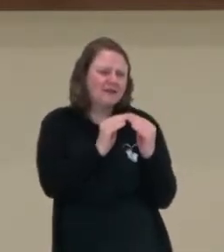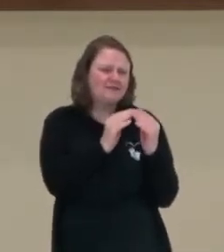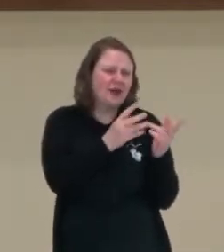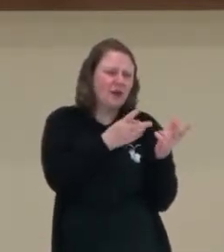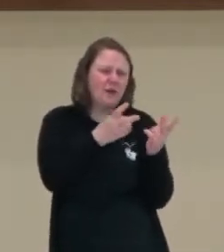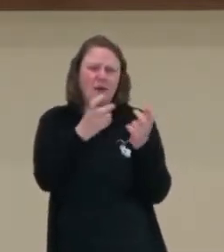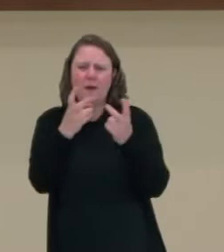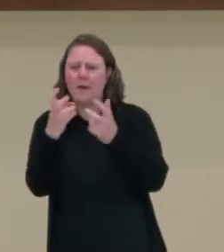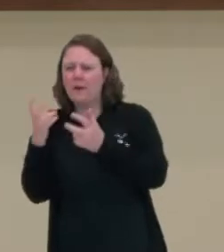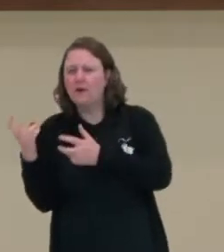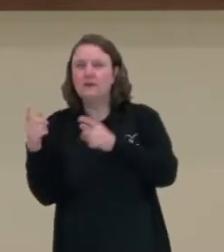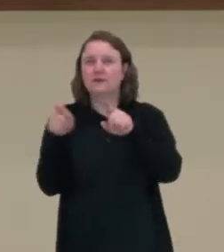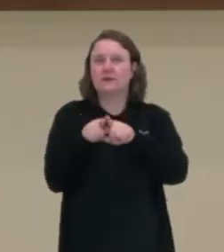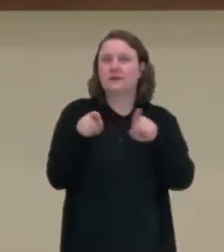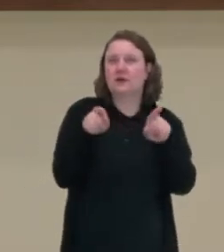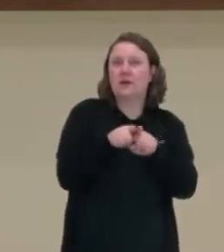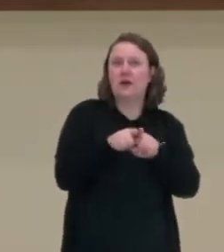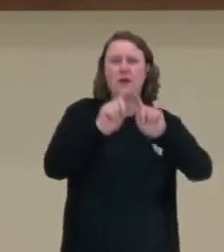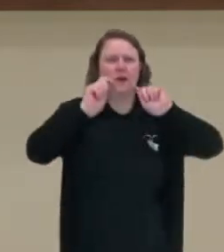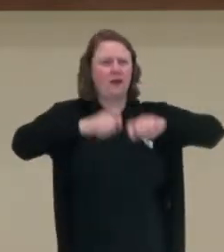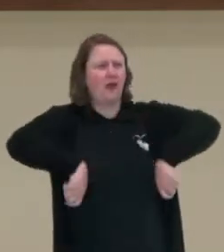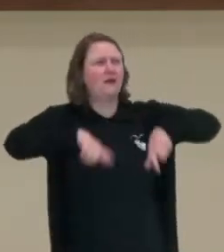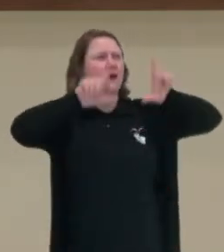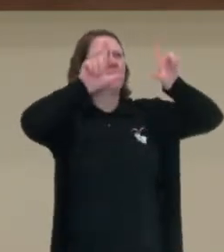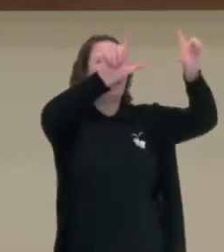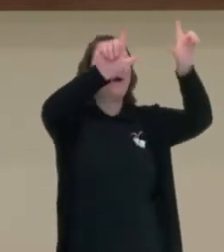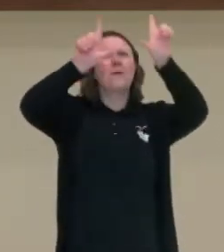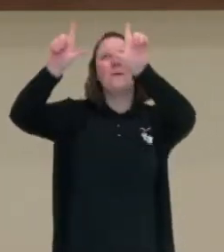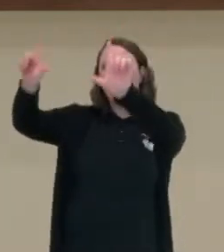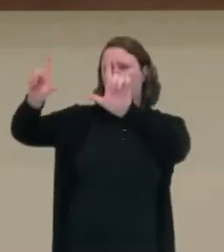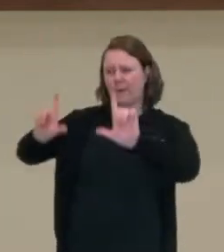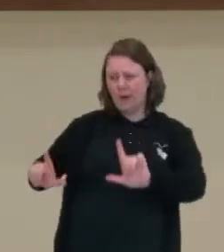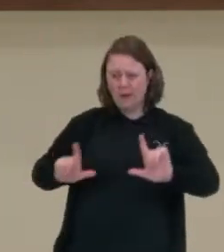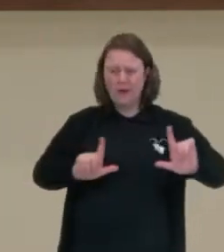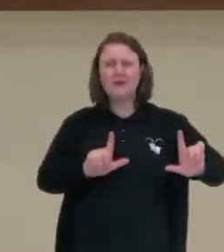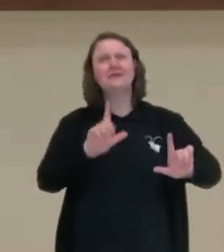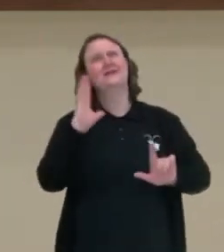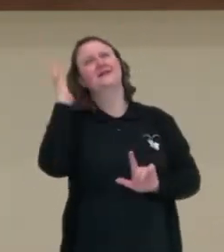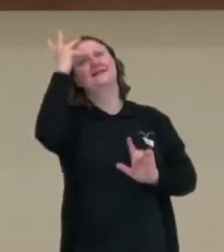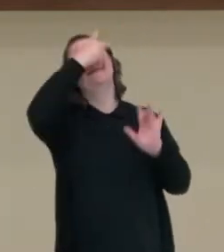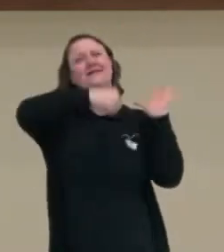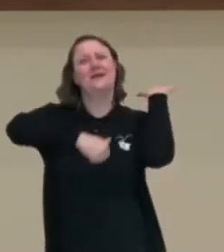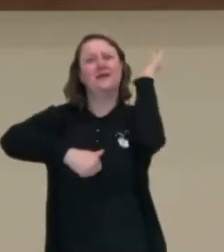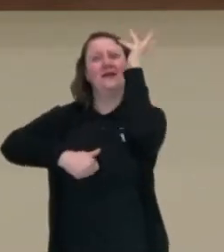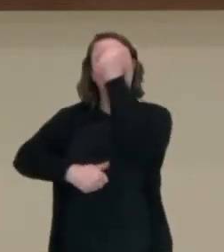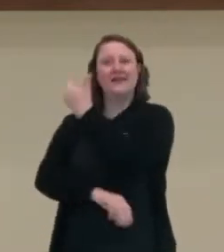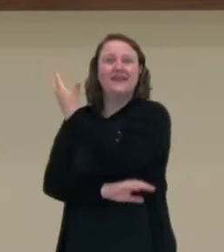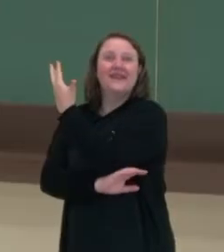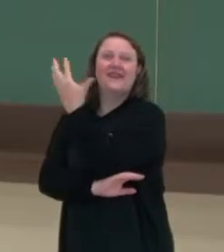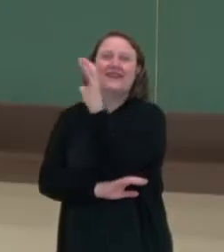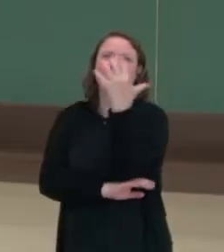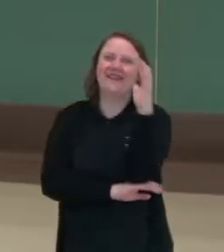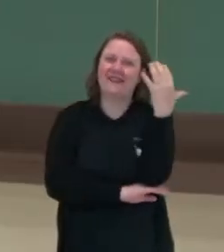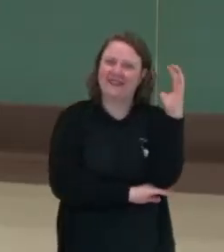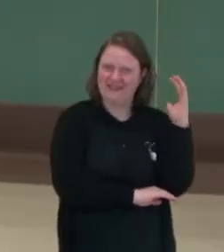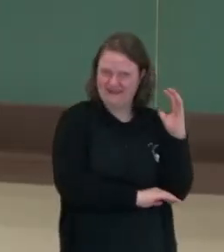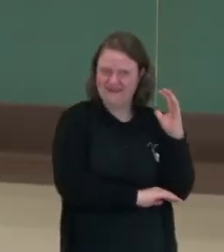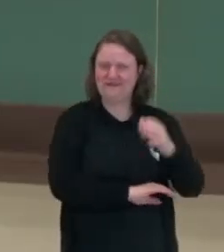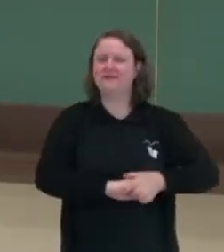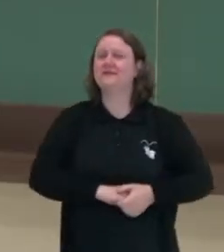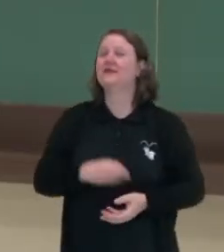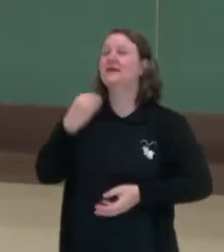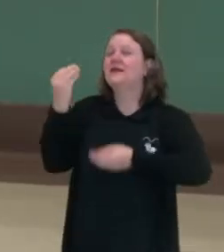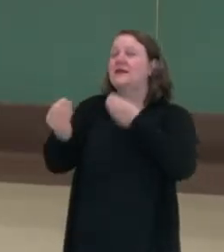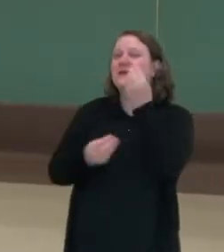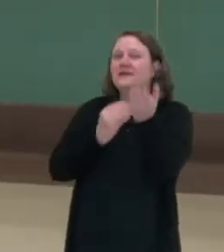lares, para que a gente pudesse contemplá-la e dizer ó, como é bela a natureza. Como foi que